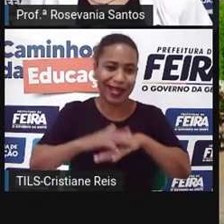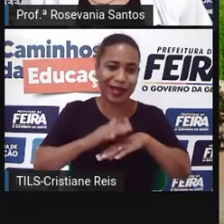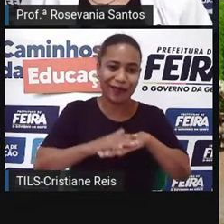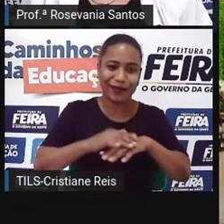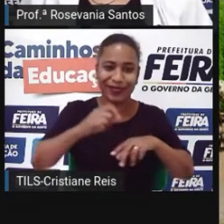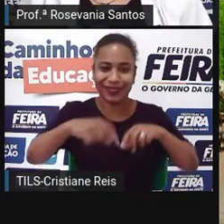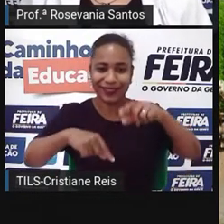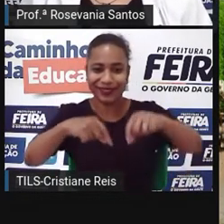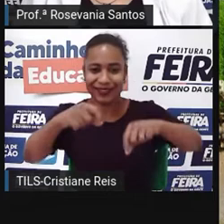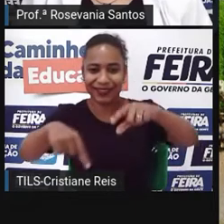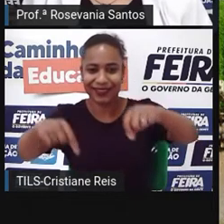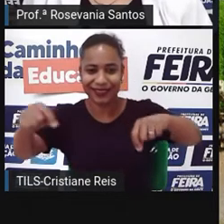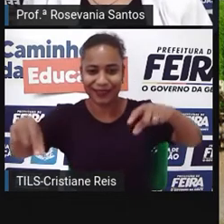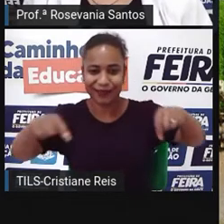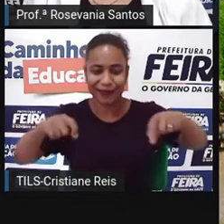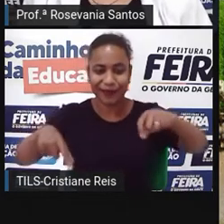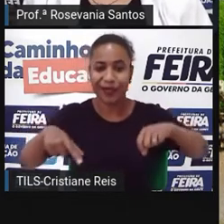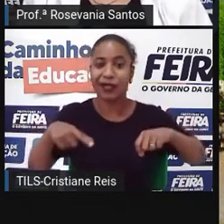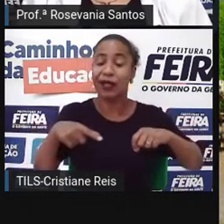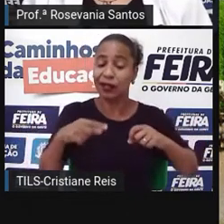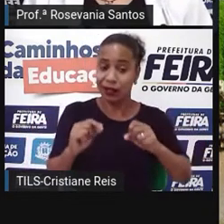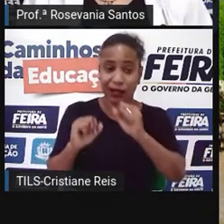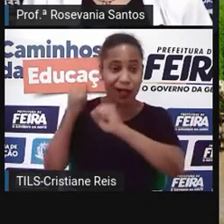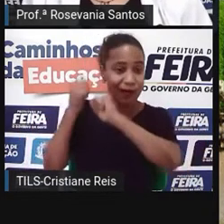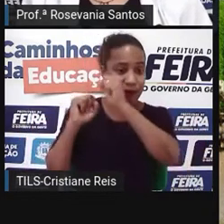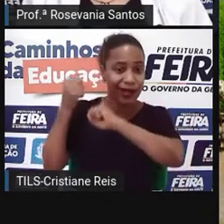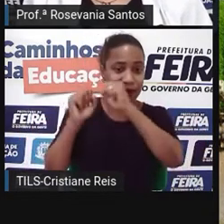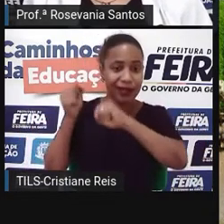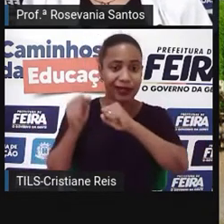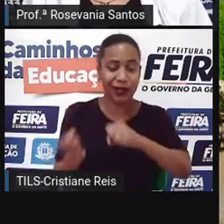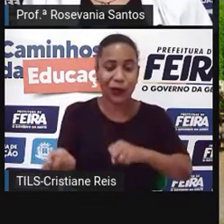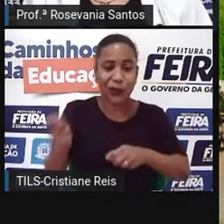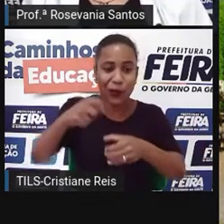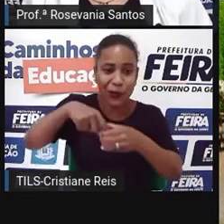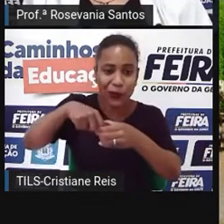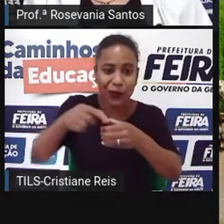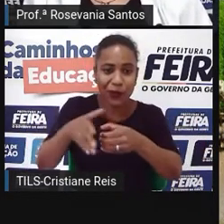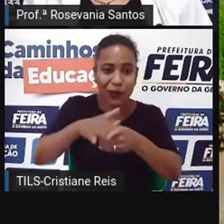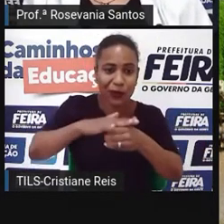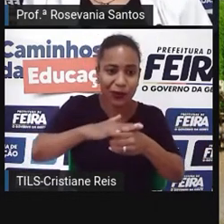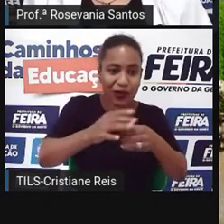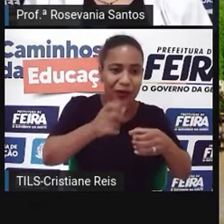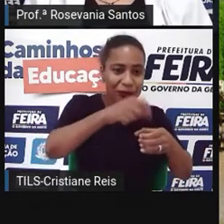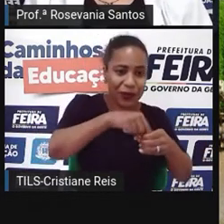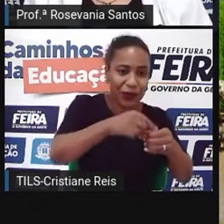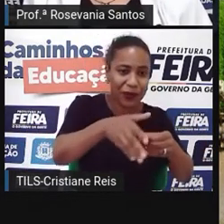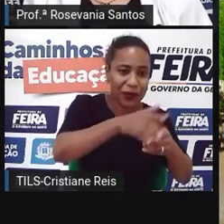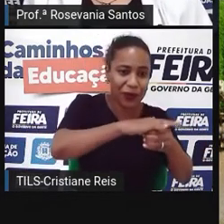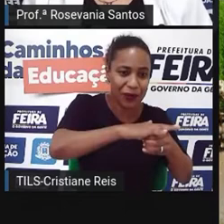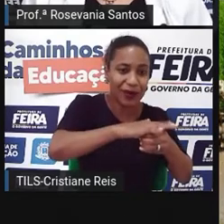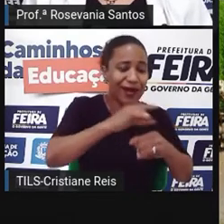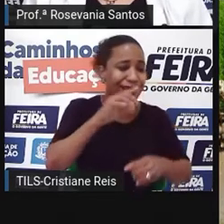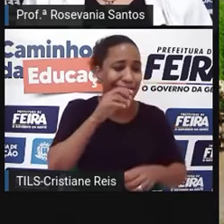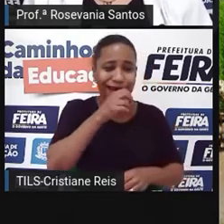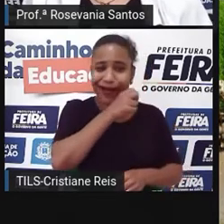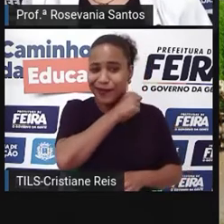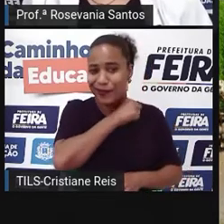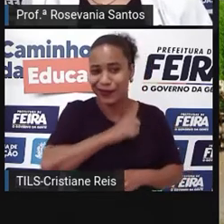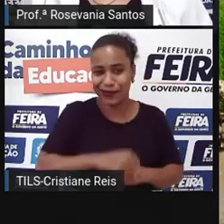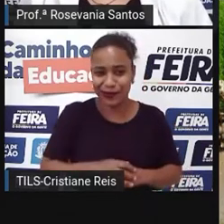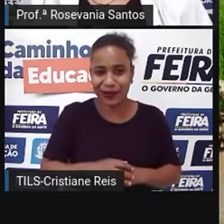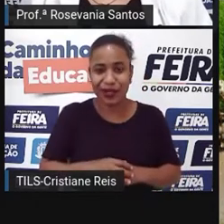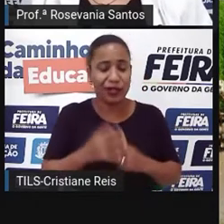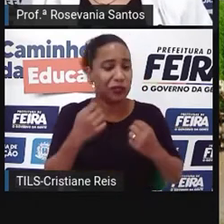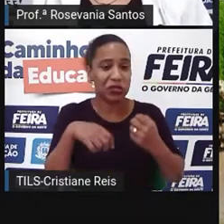elas botam muitas mudas aí no espaço. E não precisa de áreas muito grandes, né? Para poder produzir isso. Então, elas são